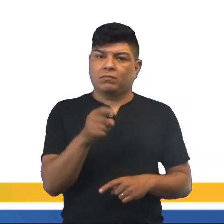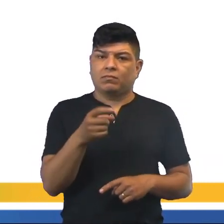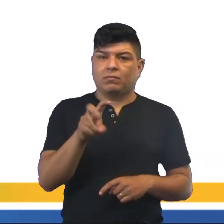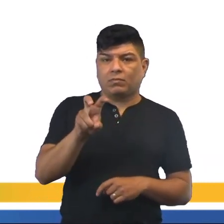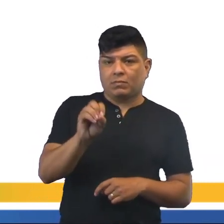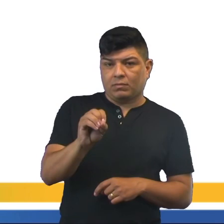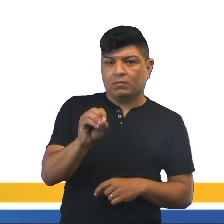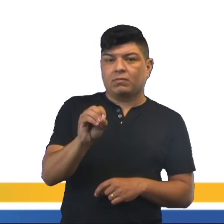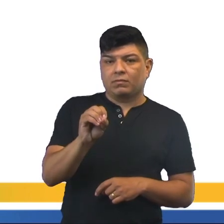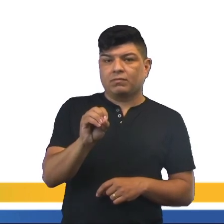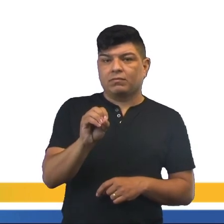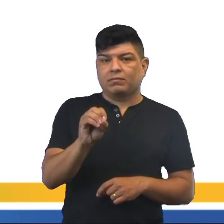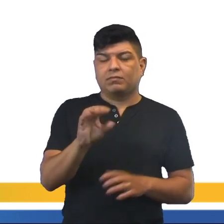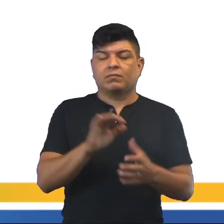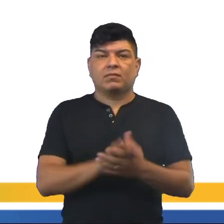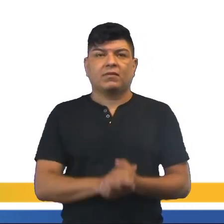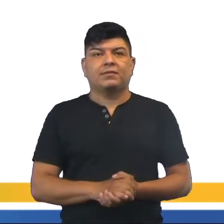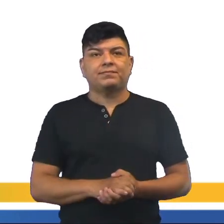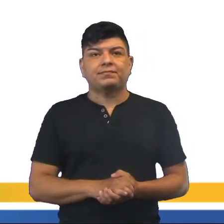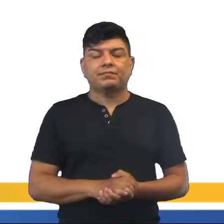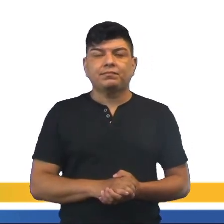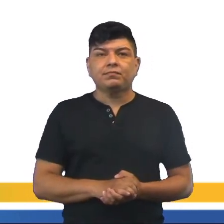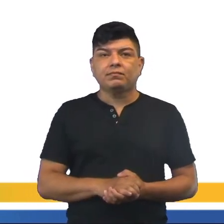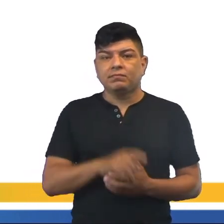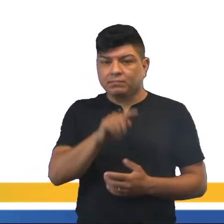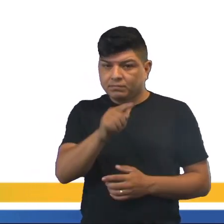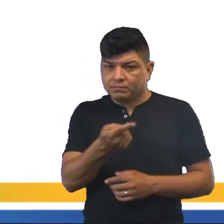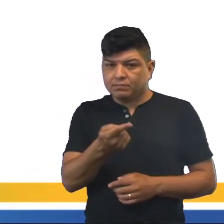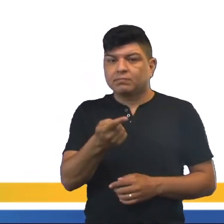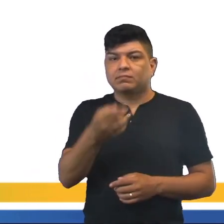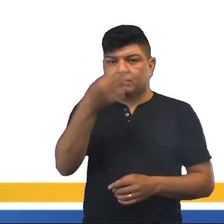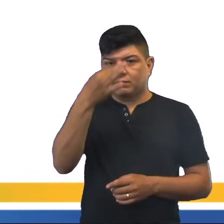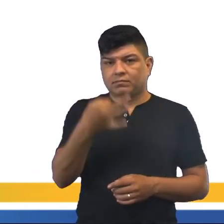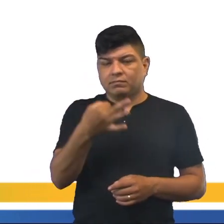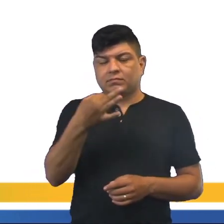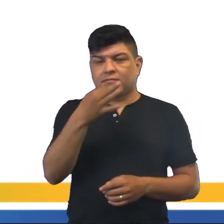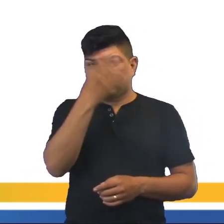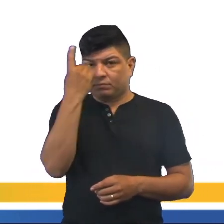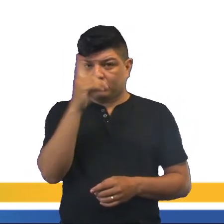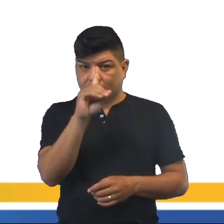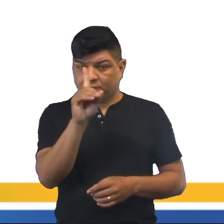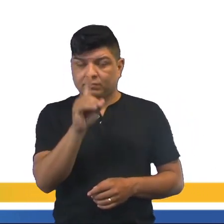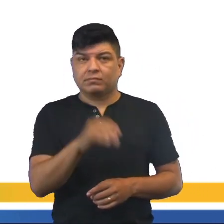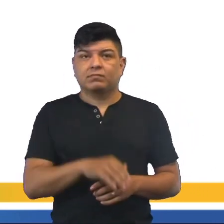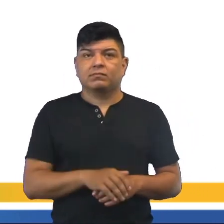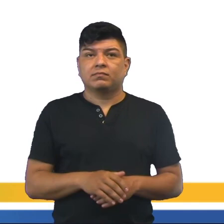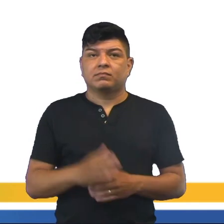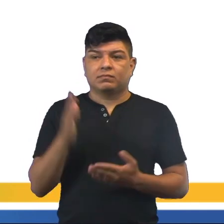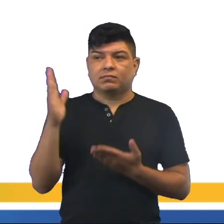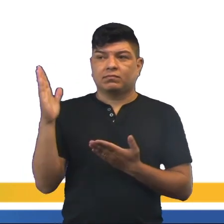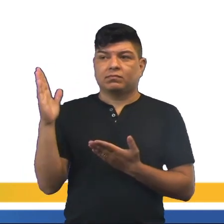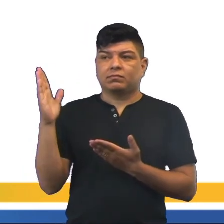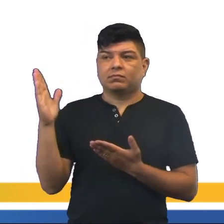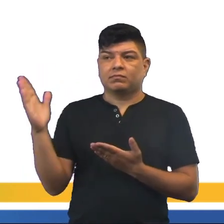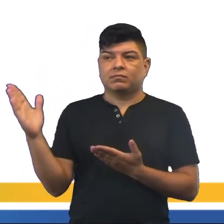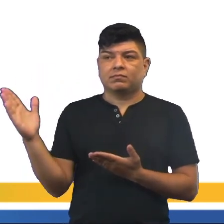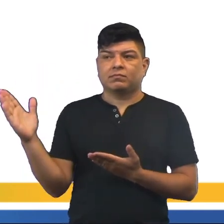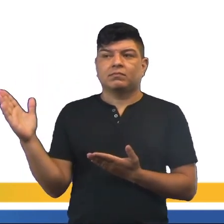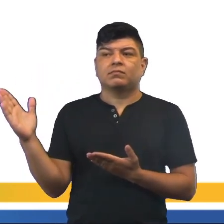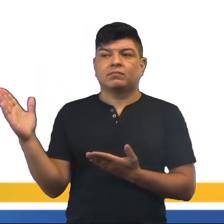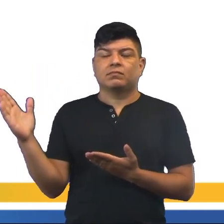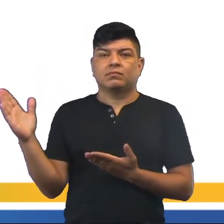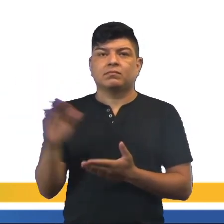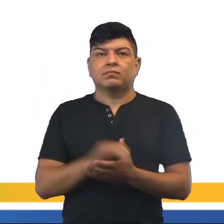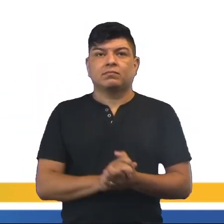lá com 0, né? Só para ficar vírgula debaixo de vírgula, né? Não esqueçam, né? Aqui é uma operação comum, né?